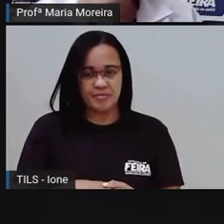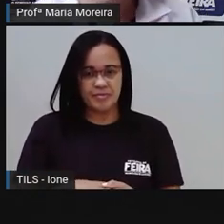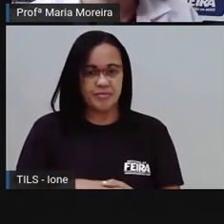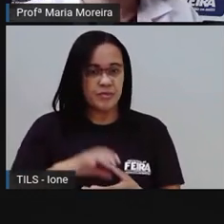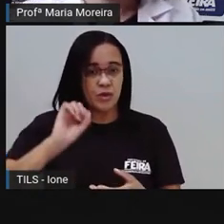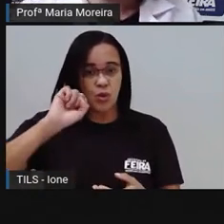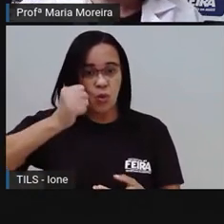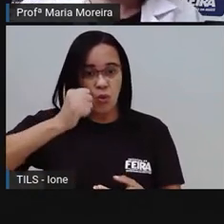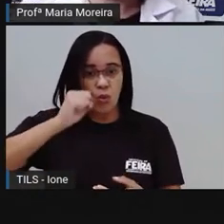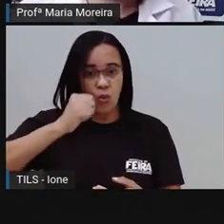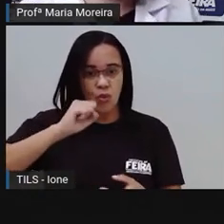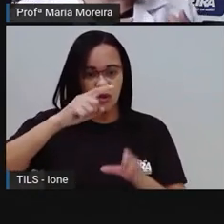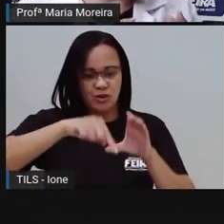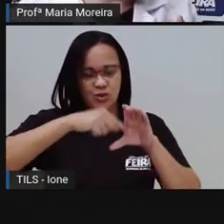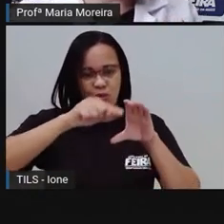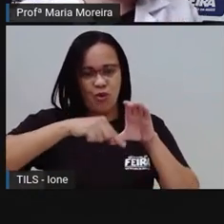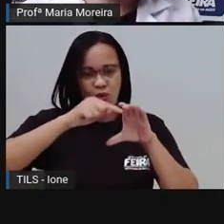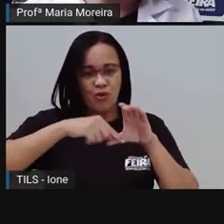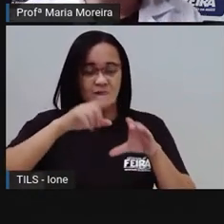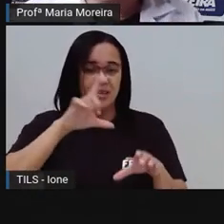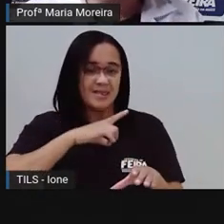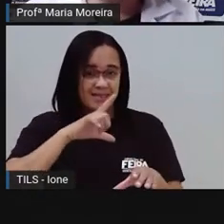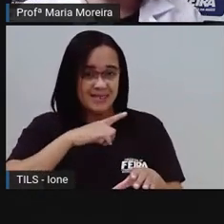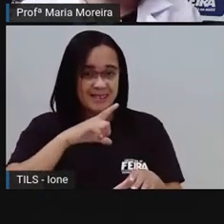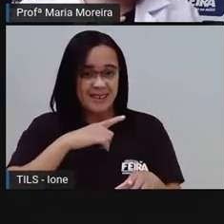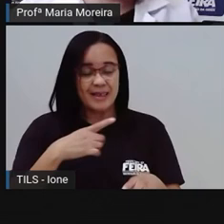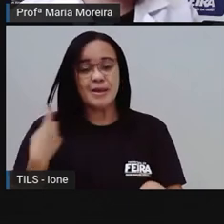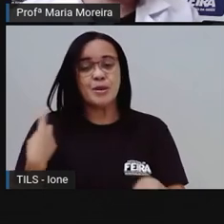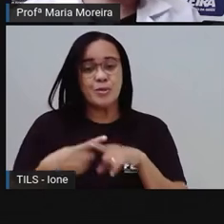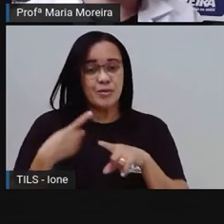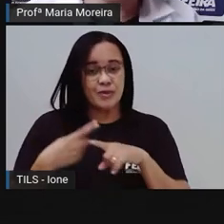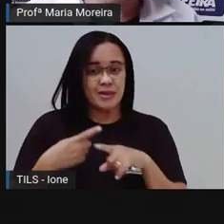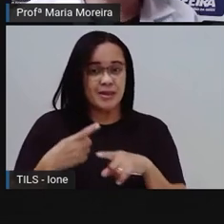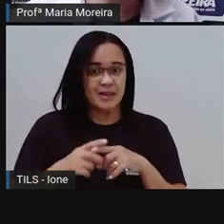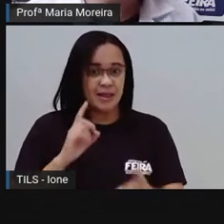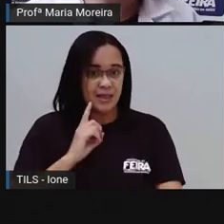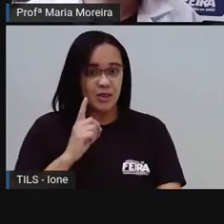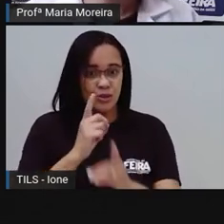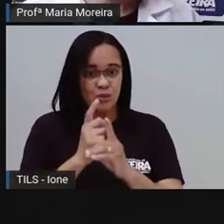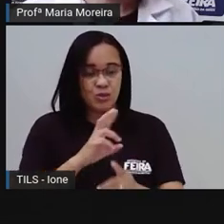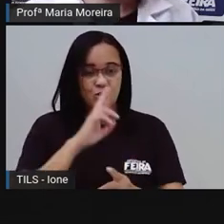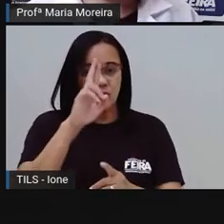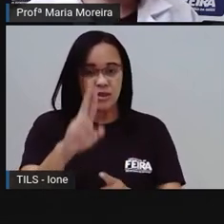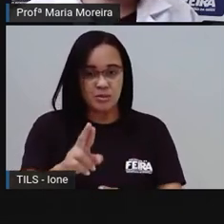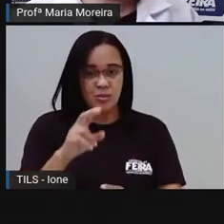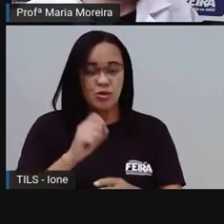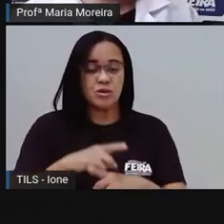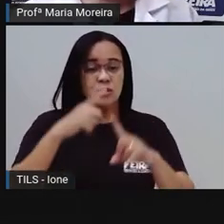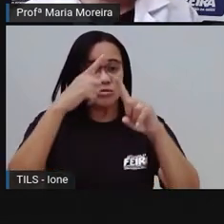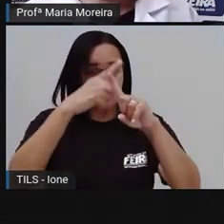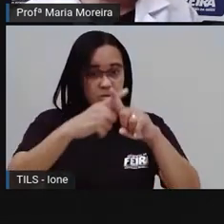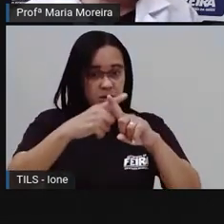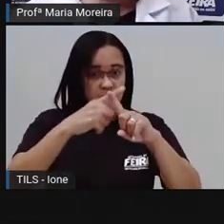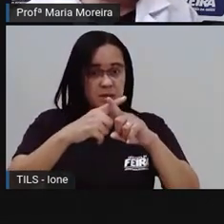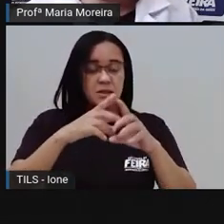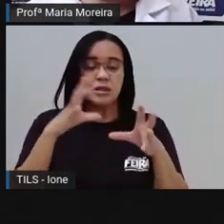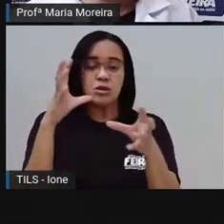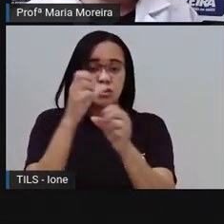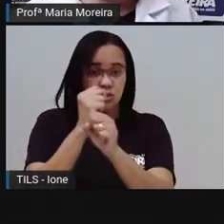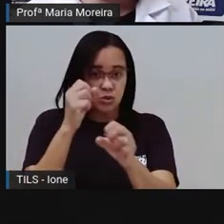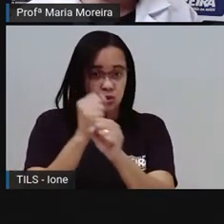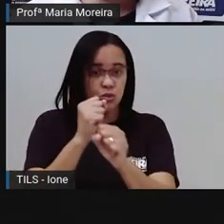encontrou a resposta? Bom, a gente encontrou através da multiplicação, a gente encontrou através da soma. Não foi isso? Das duas